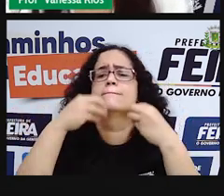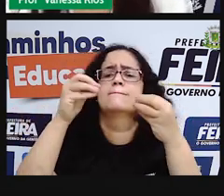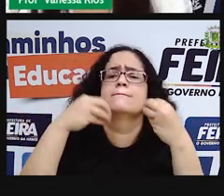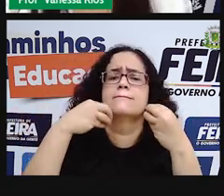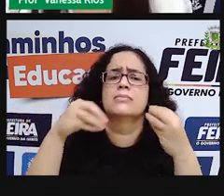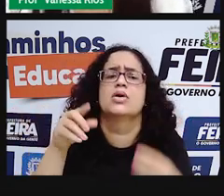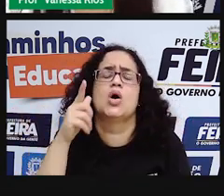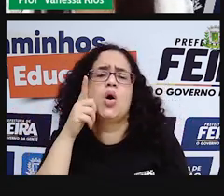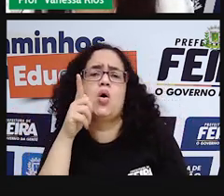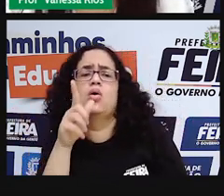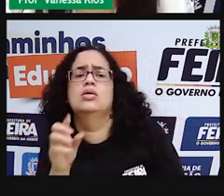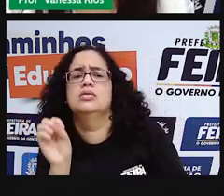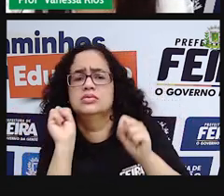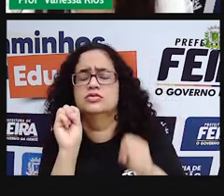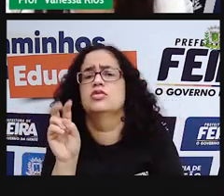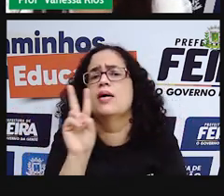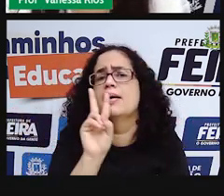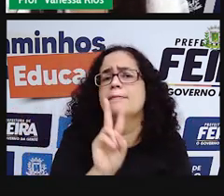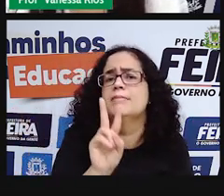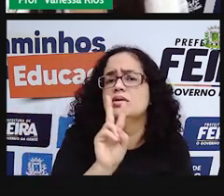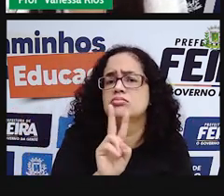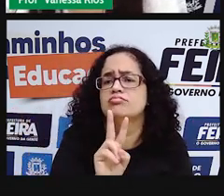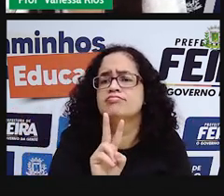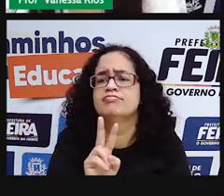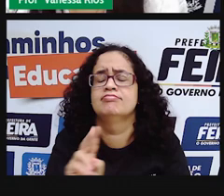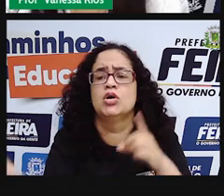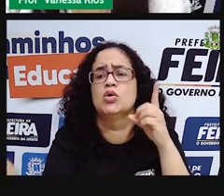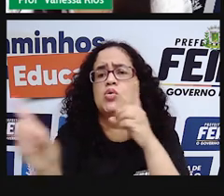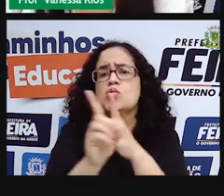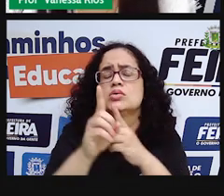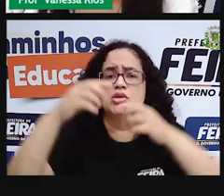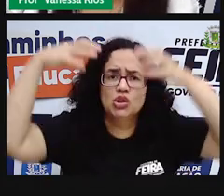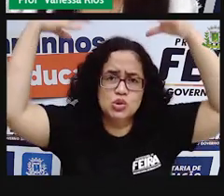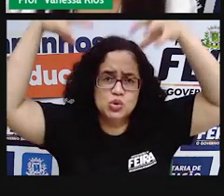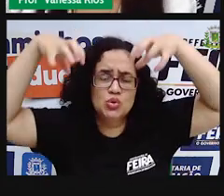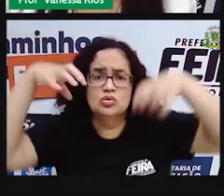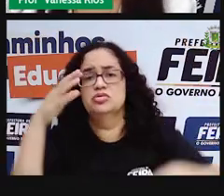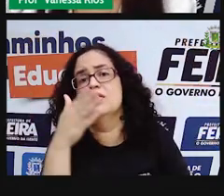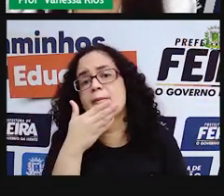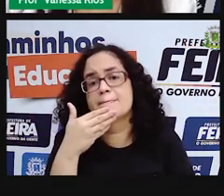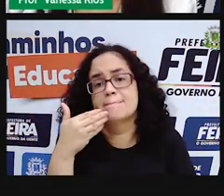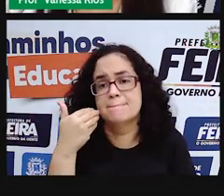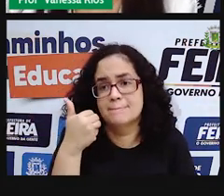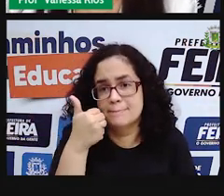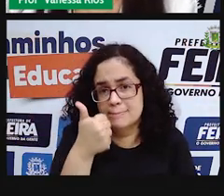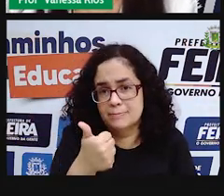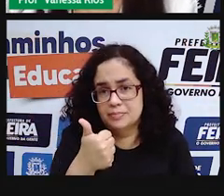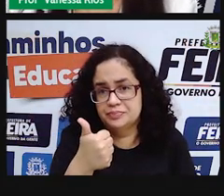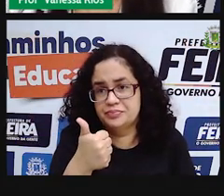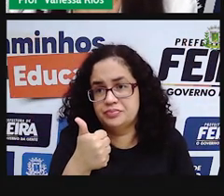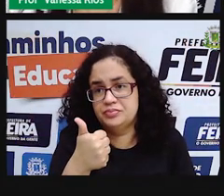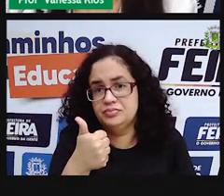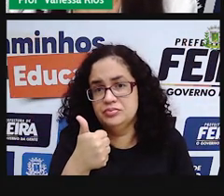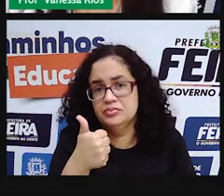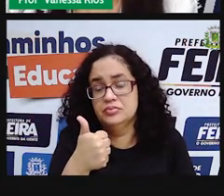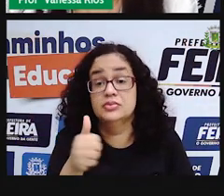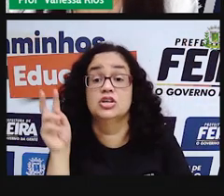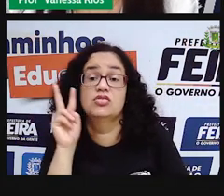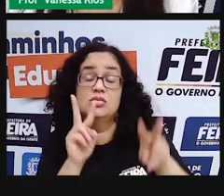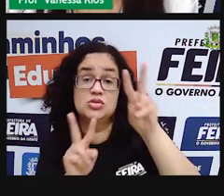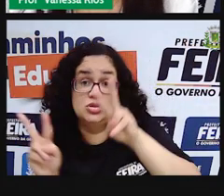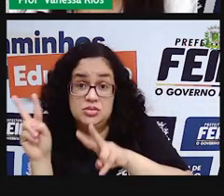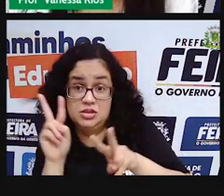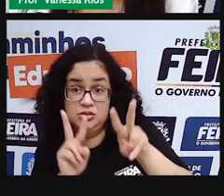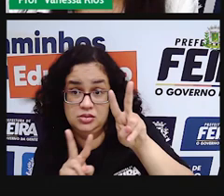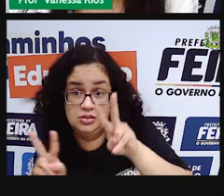vocês acham que a proteção contra a chuva iria acontecer de uma forma melhor, hein? Ó, vamos observar?